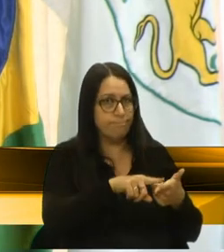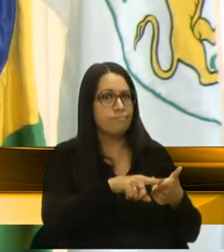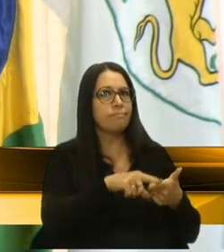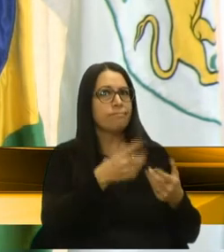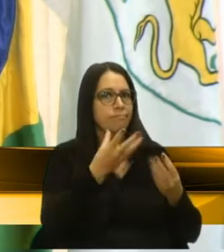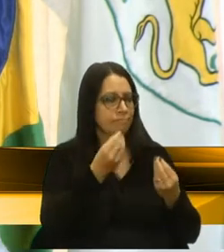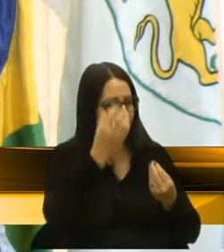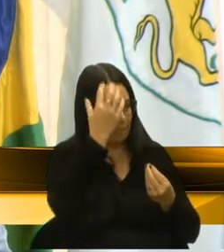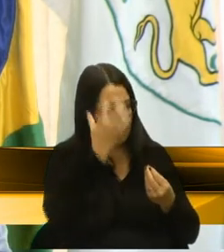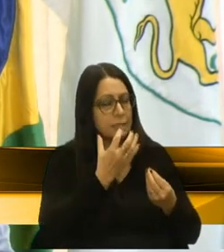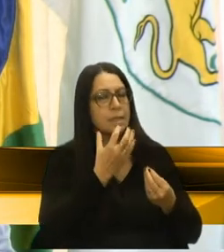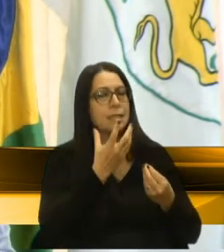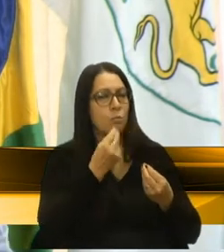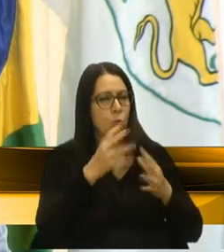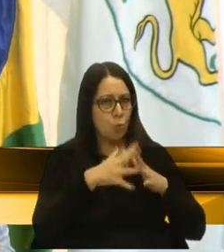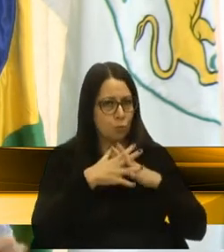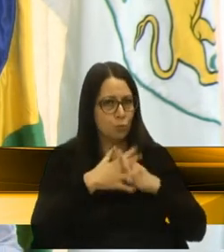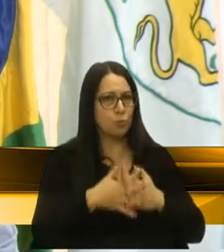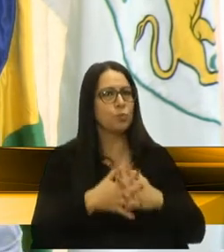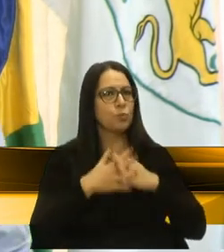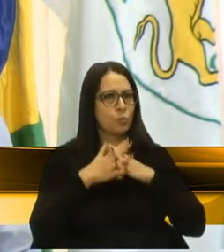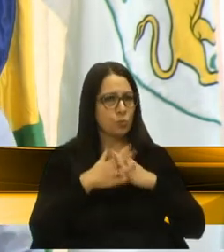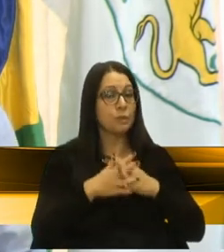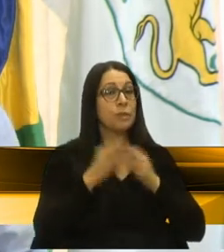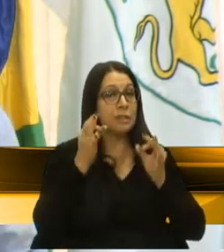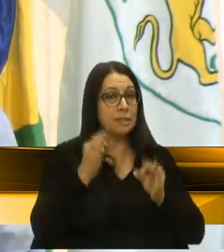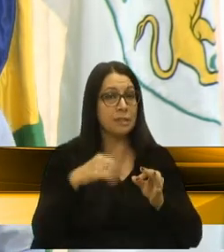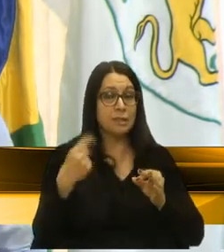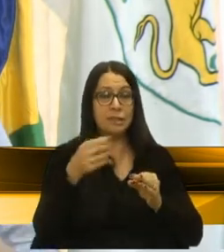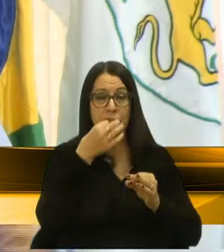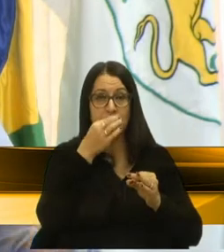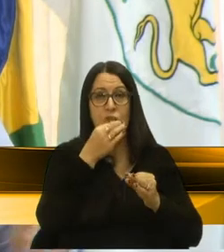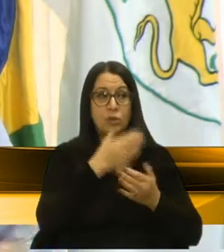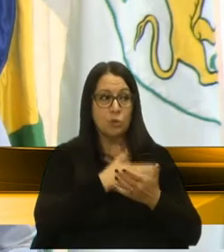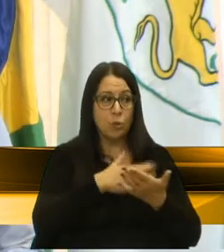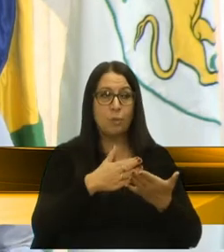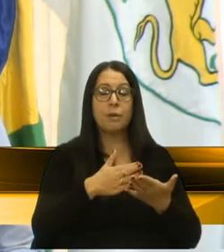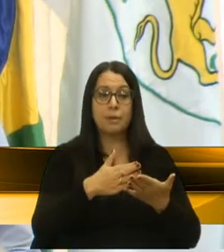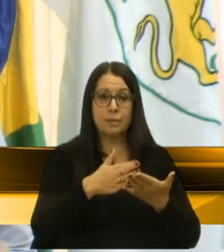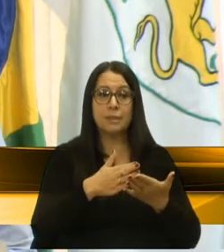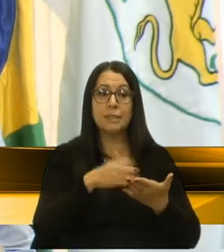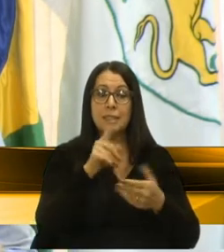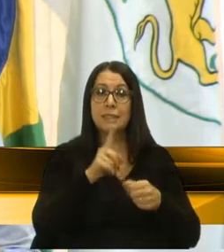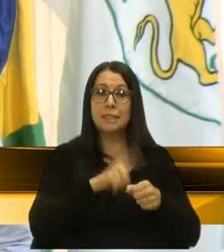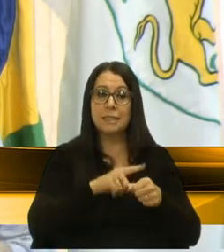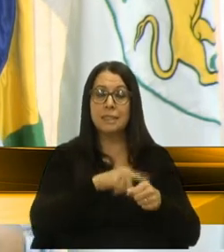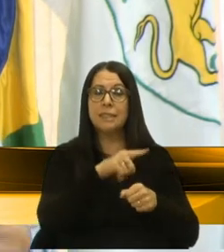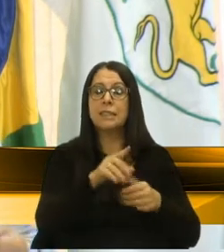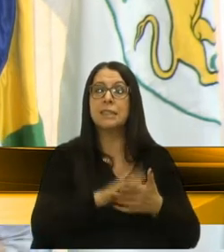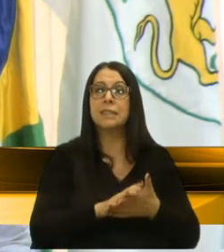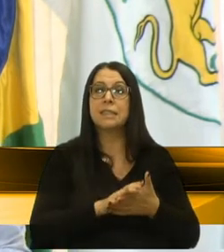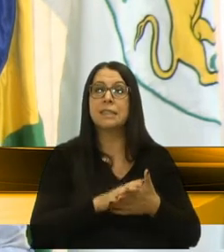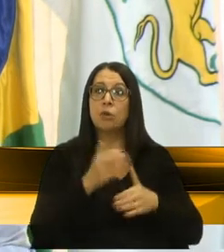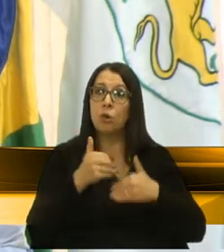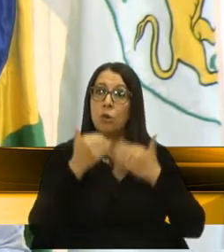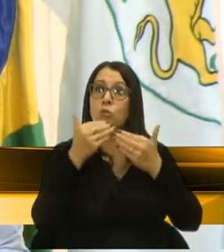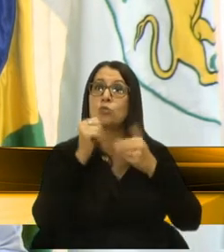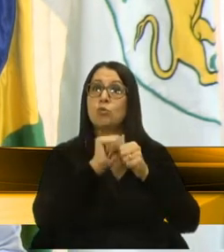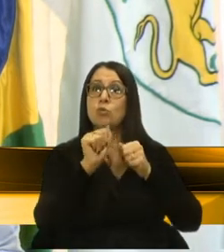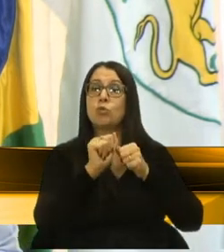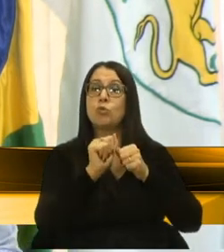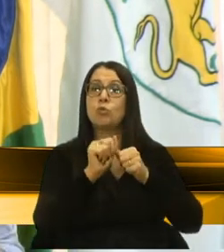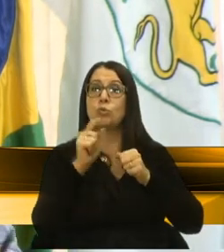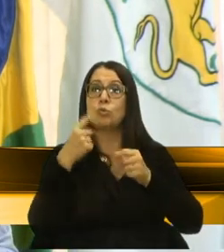muito sério e é muito complicado. Então, tenho certeza que Caxias do Sul começa, nesse sentido, à frente, inclusive, de outros